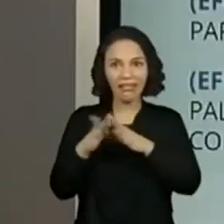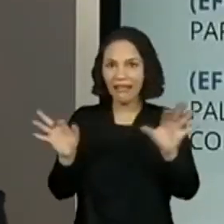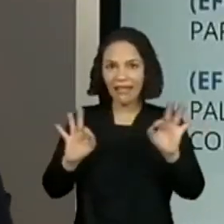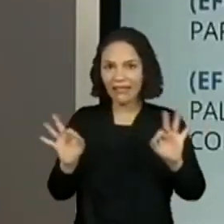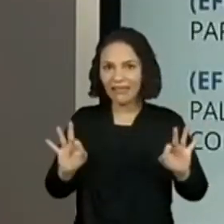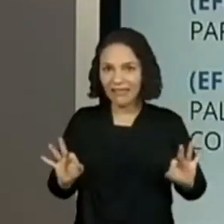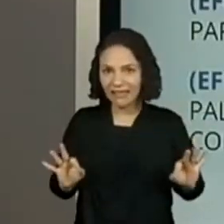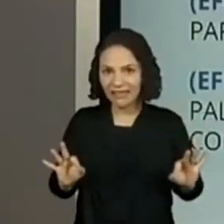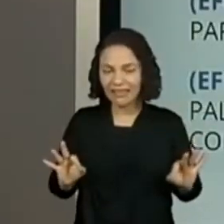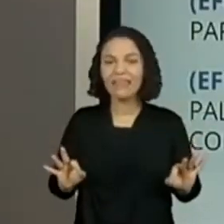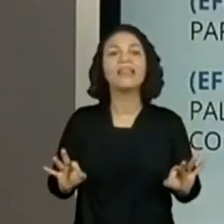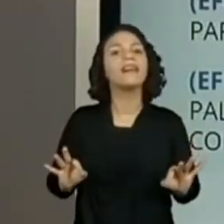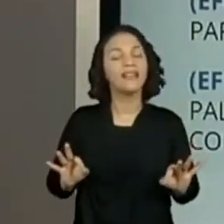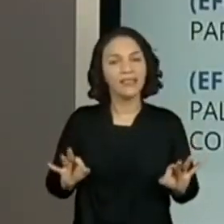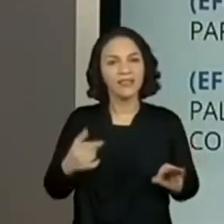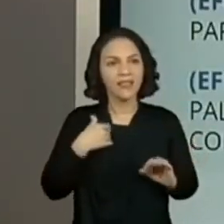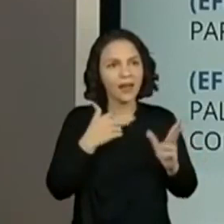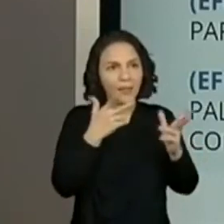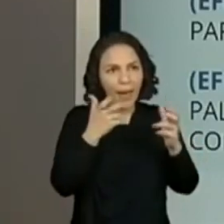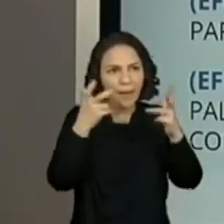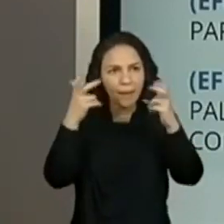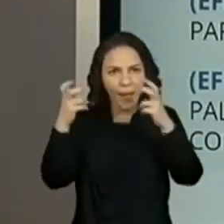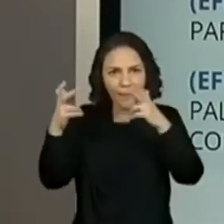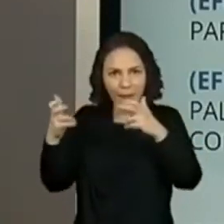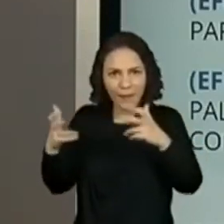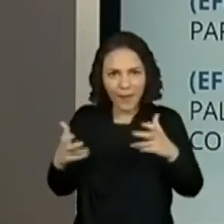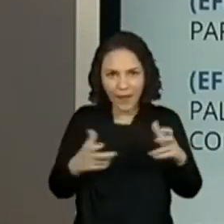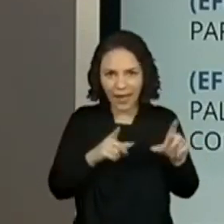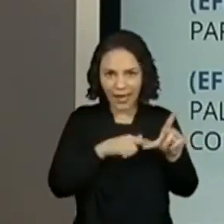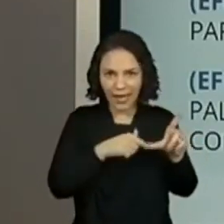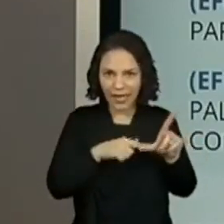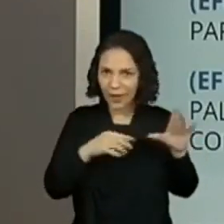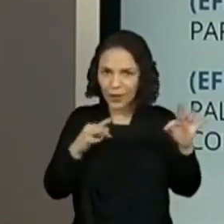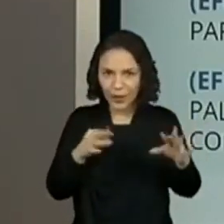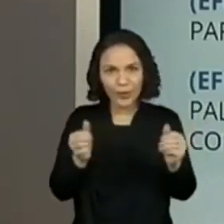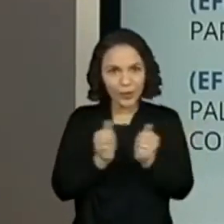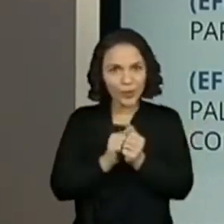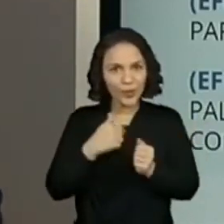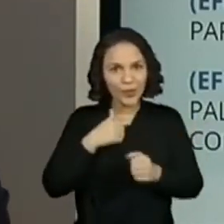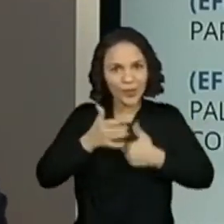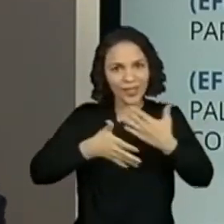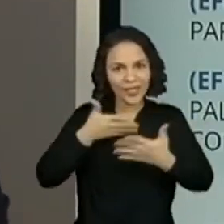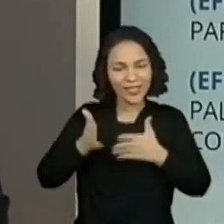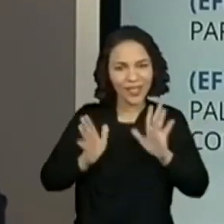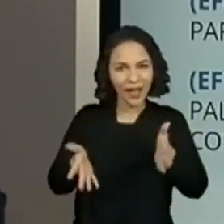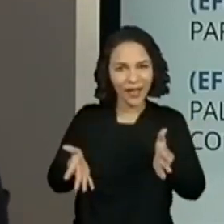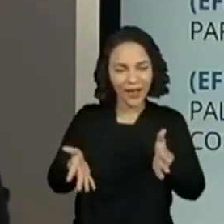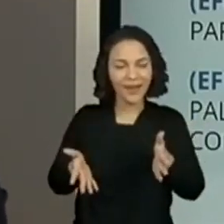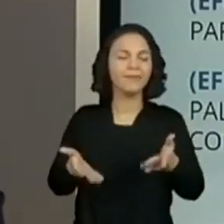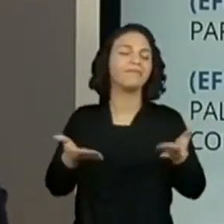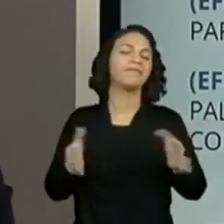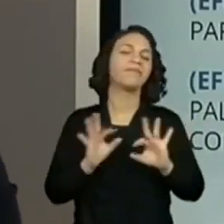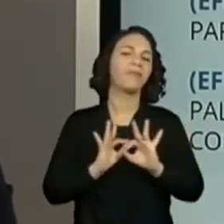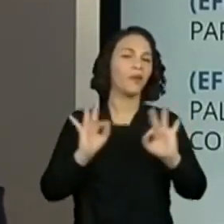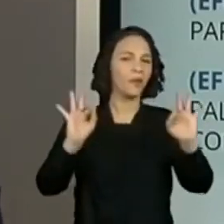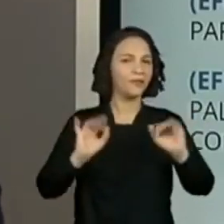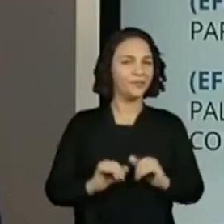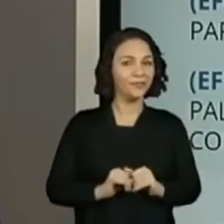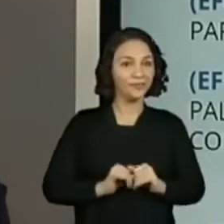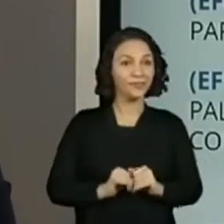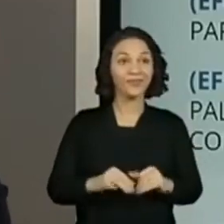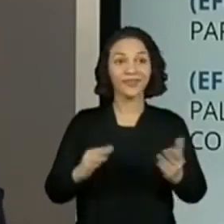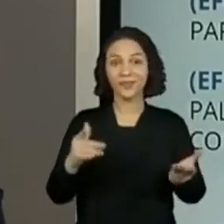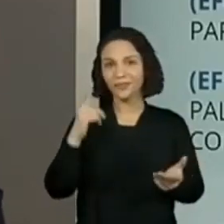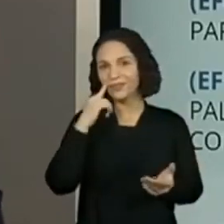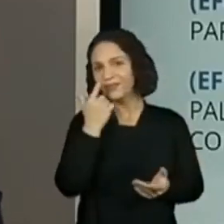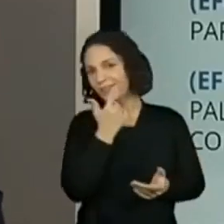nenhuma letra. Todo mundo reconheceu todas as letras. Todo mundo recitou com a professora Kelly. Ótimo. Que tal a gente lançar